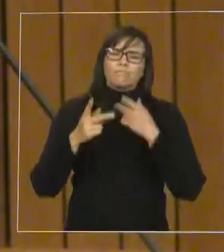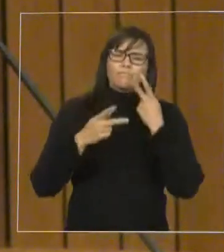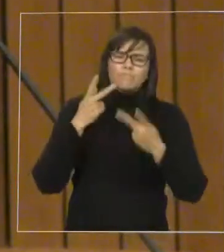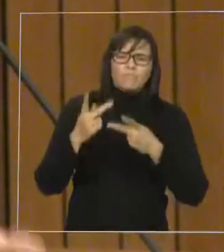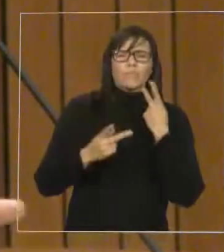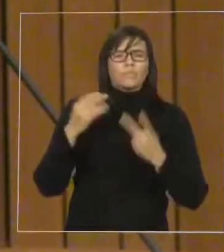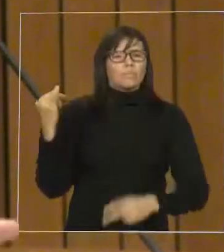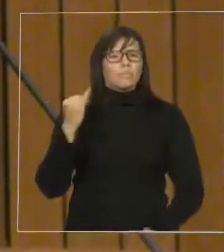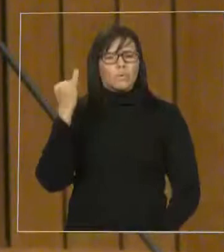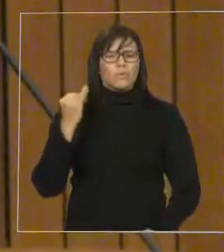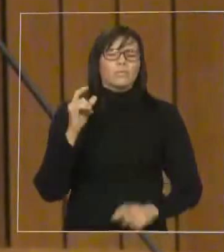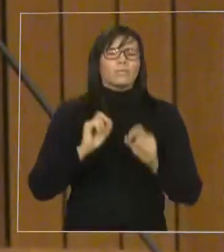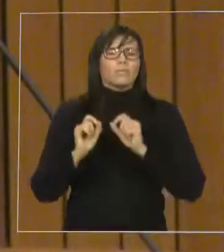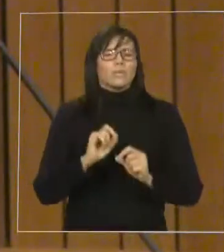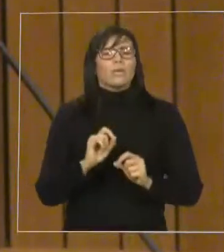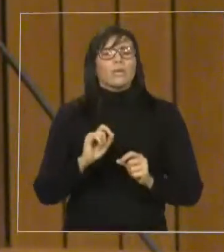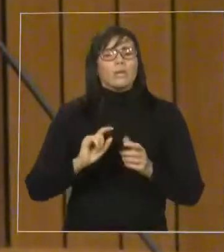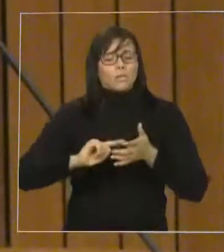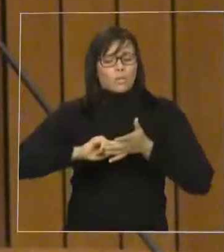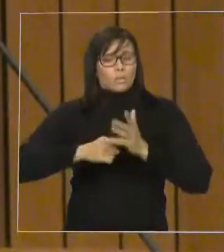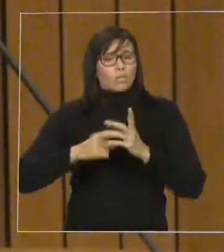Não que estamos jogando